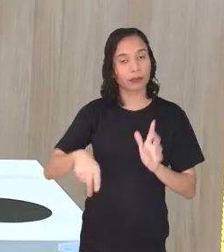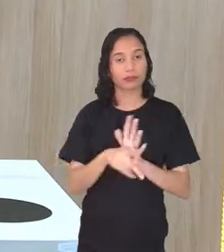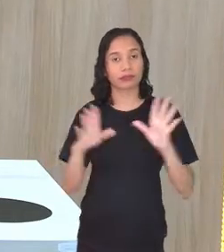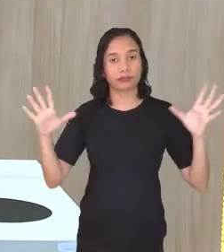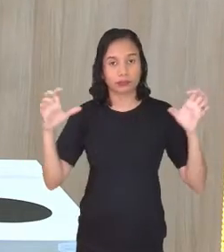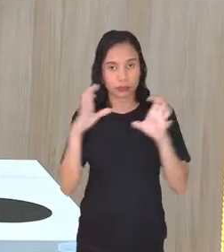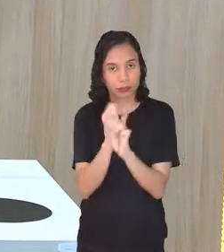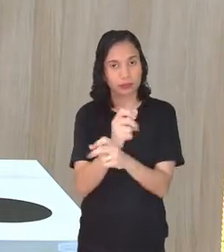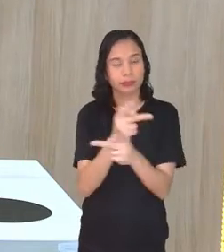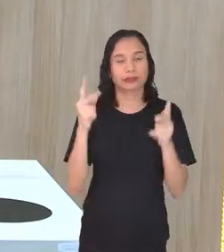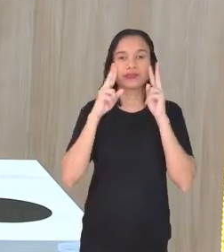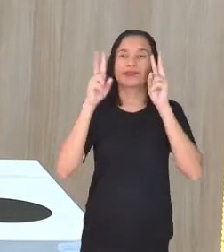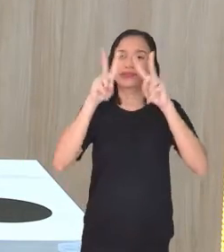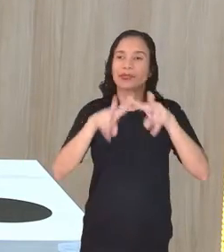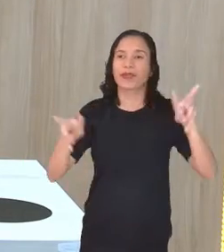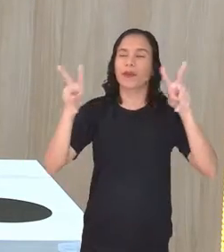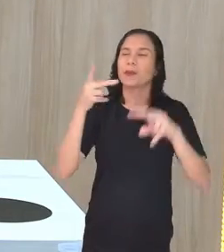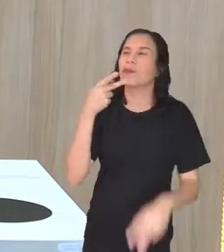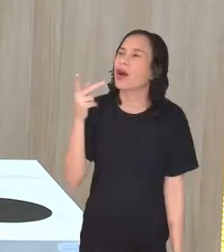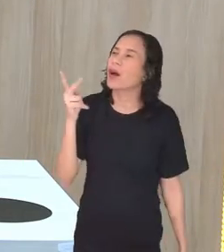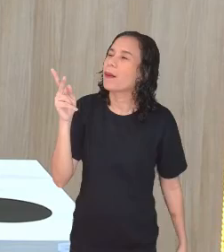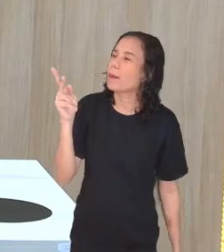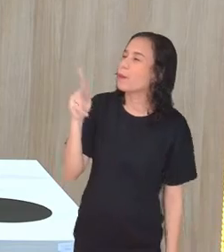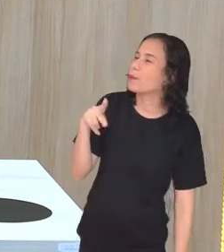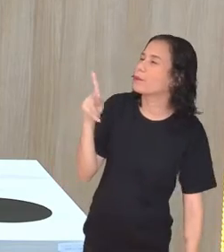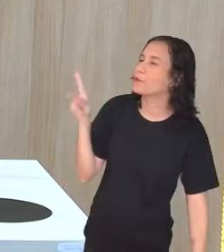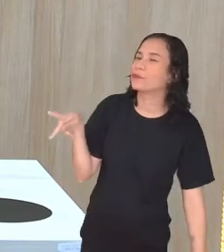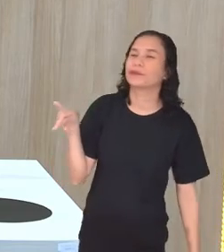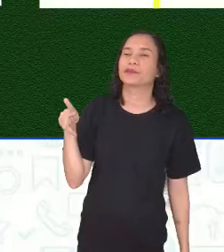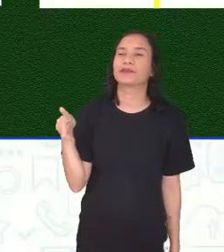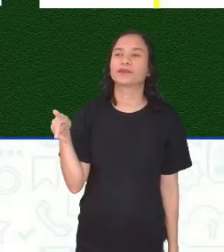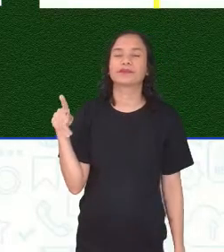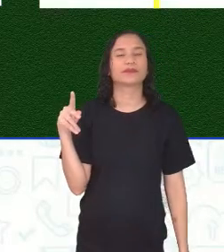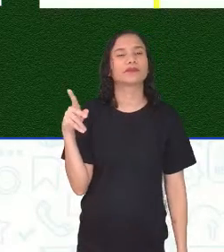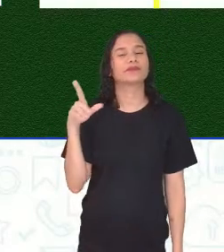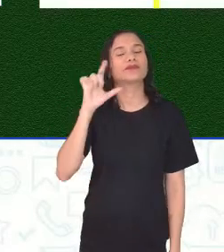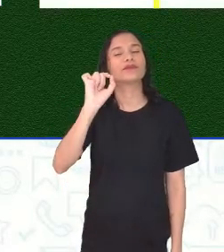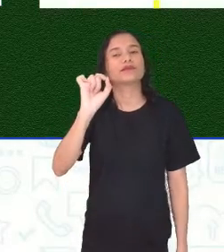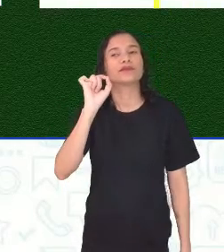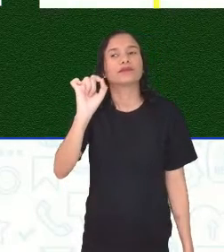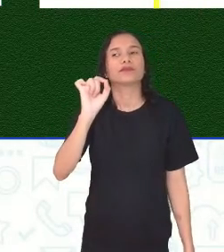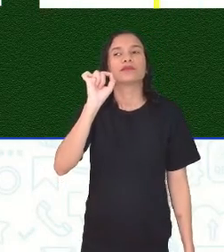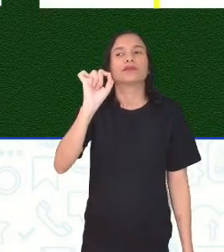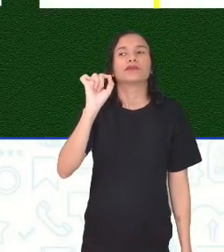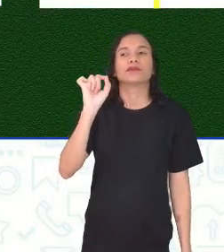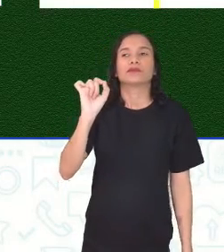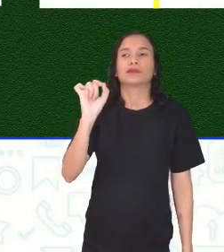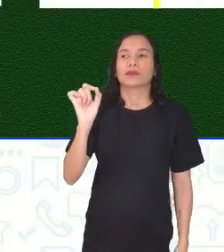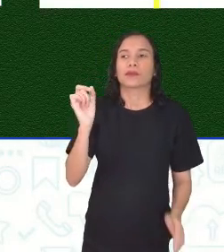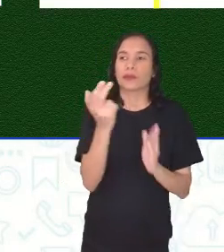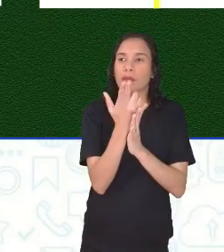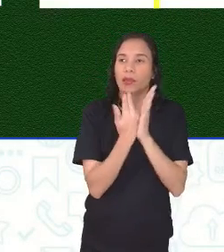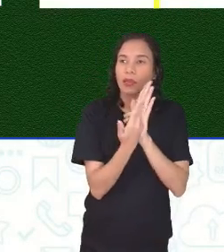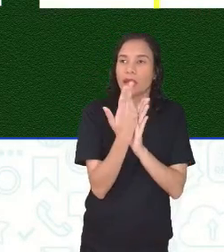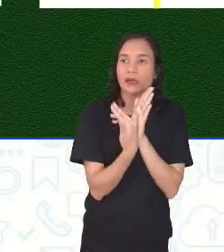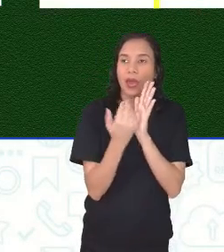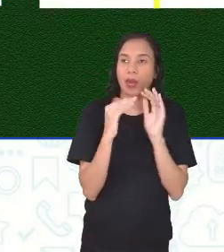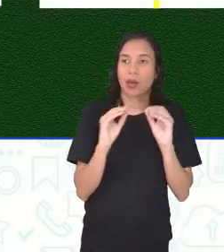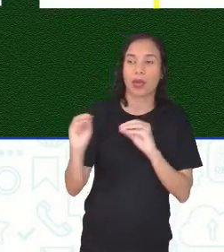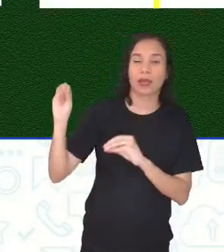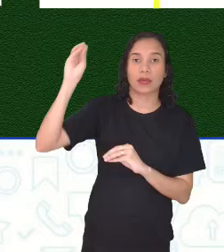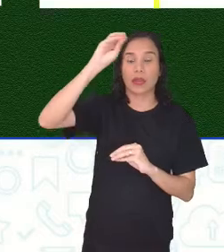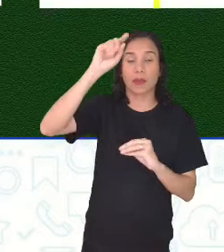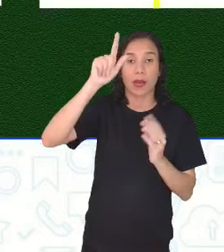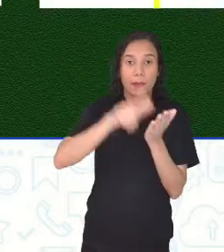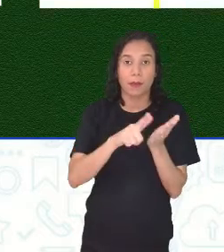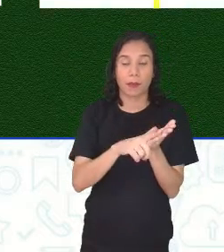E a gente vai ver. Eita, professora, que animação é essa aqui em cima de